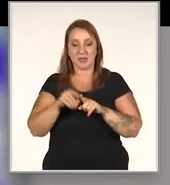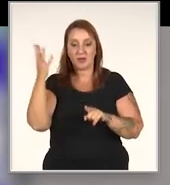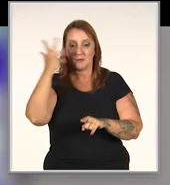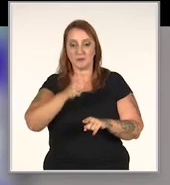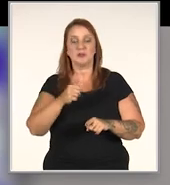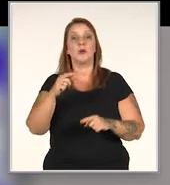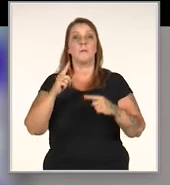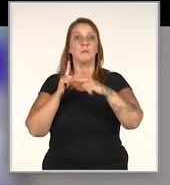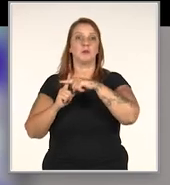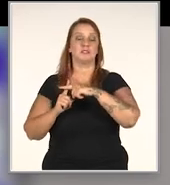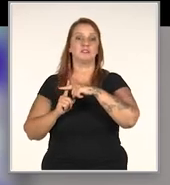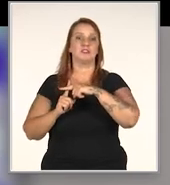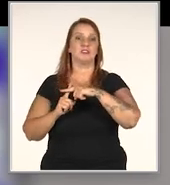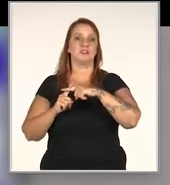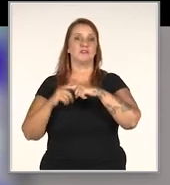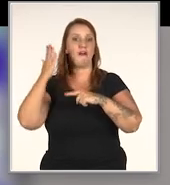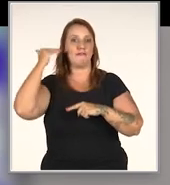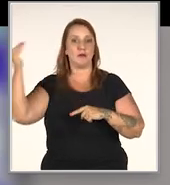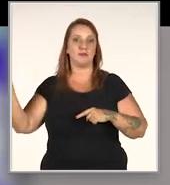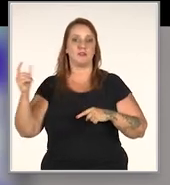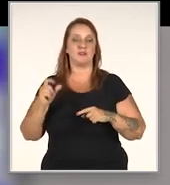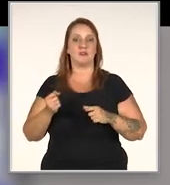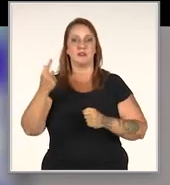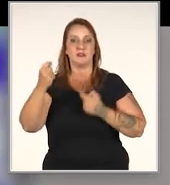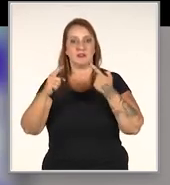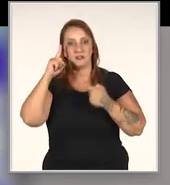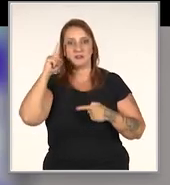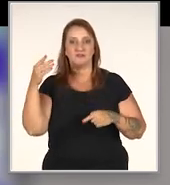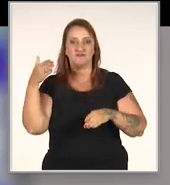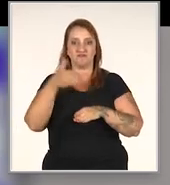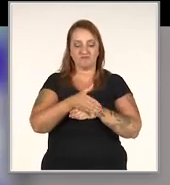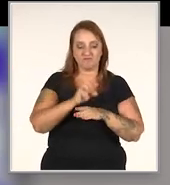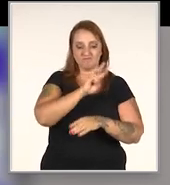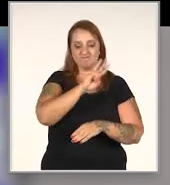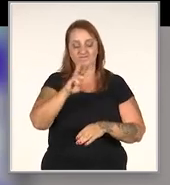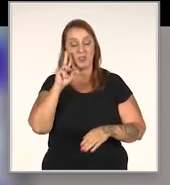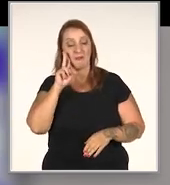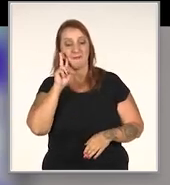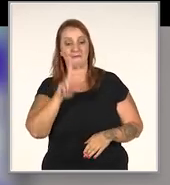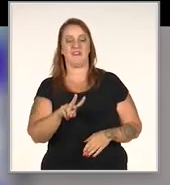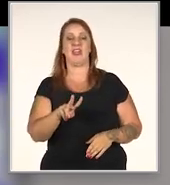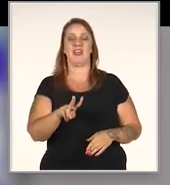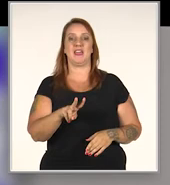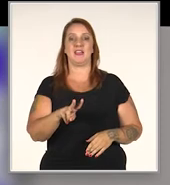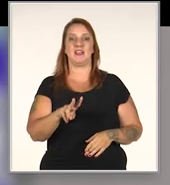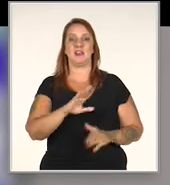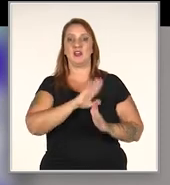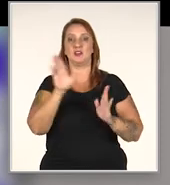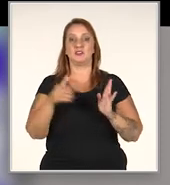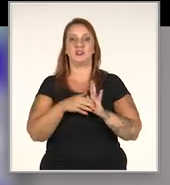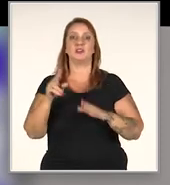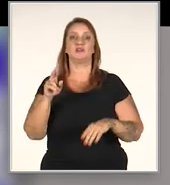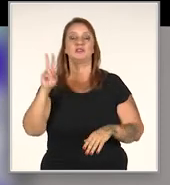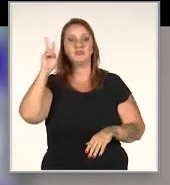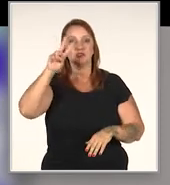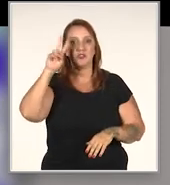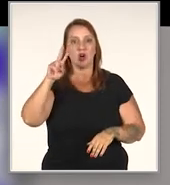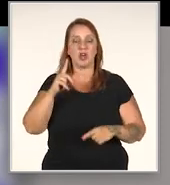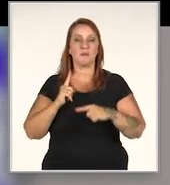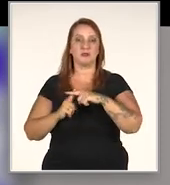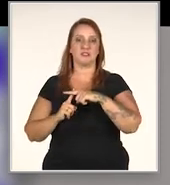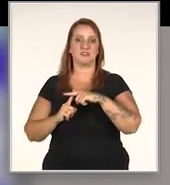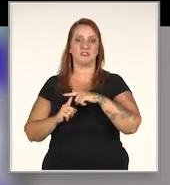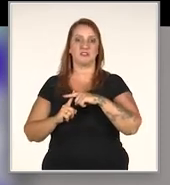deixar uma imagem bastante positiva para quem algum dia passar ali naquela página da rede social e ver todo esse histórico